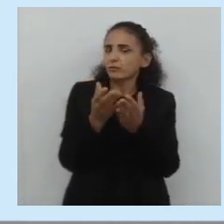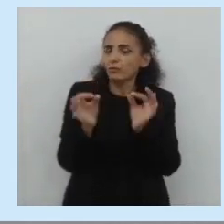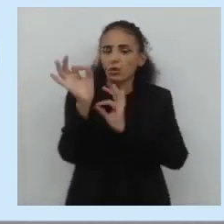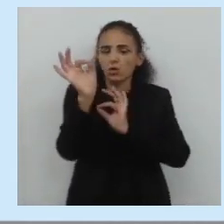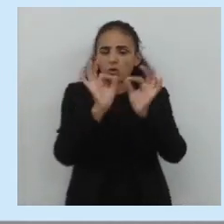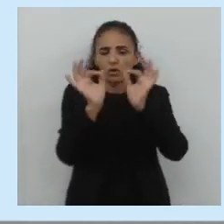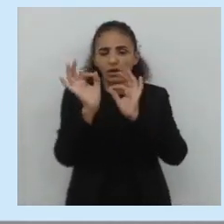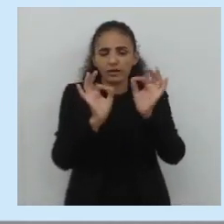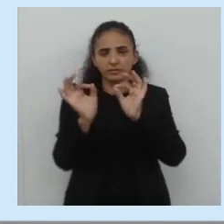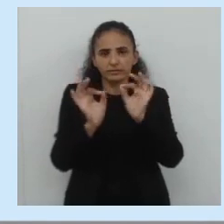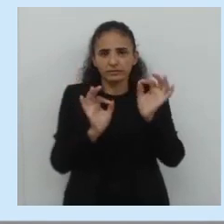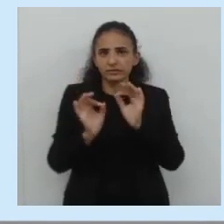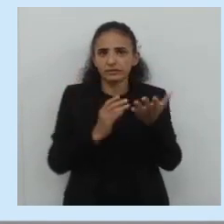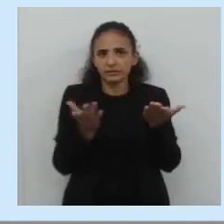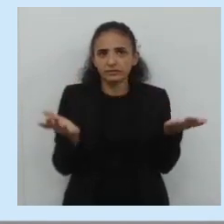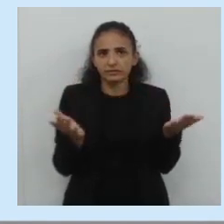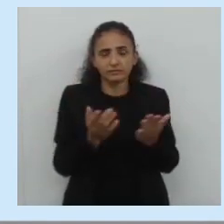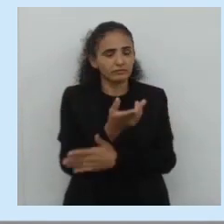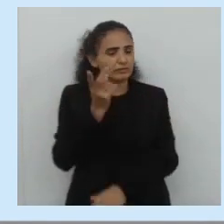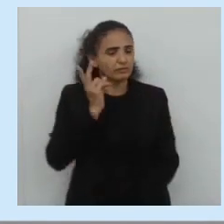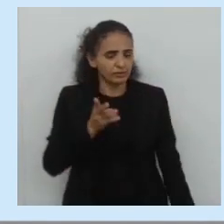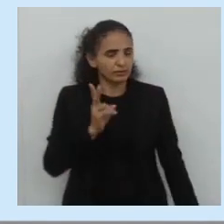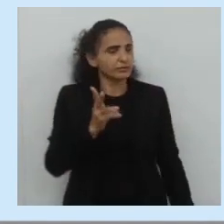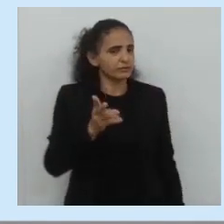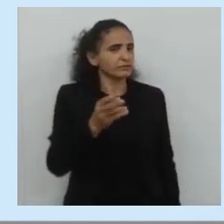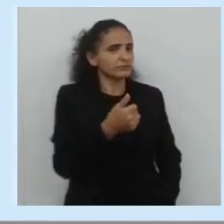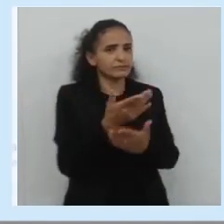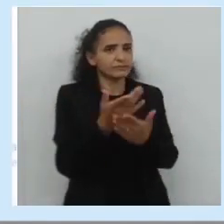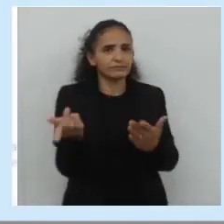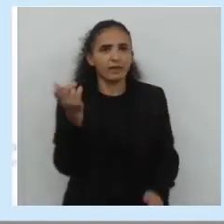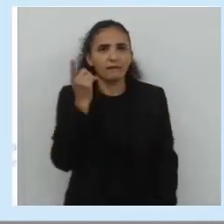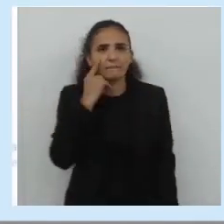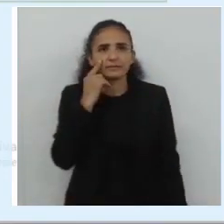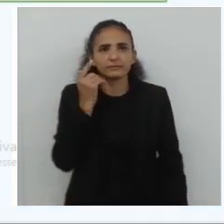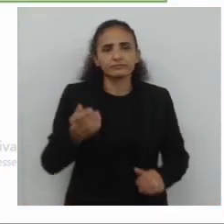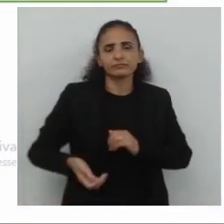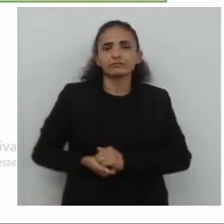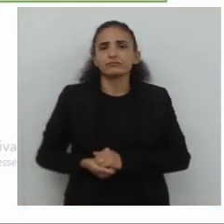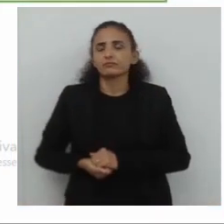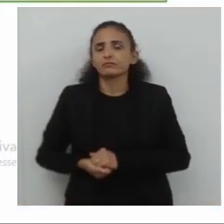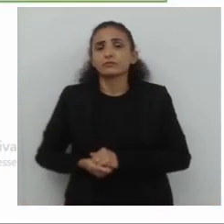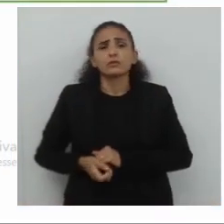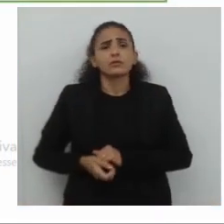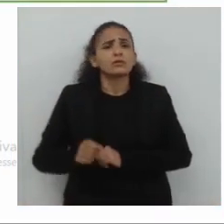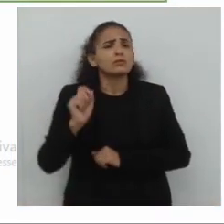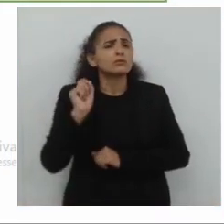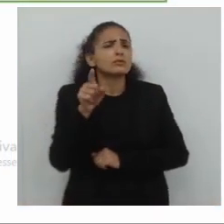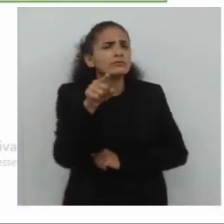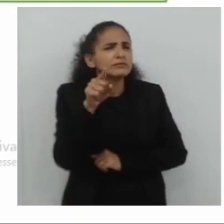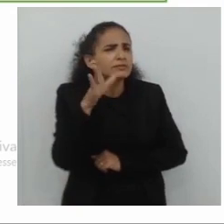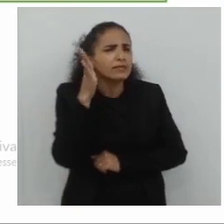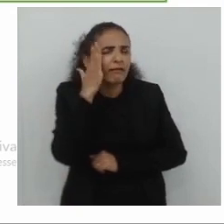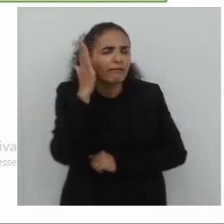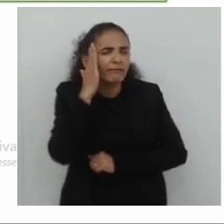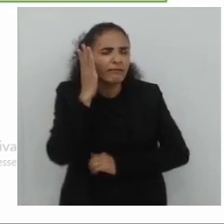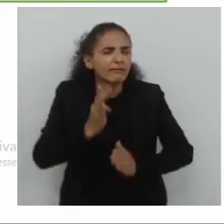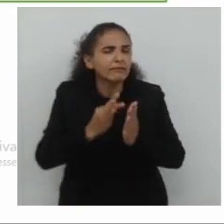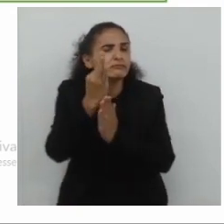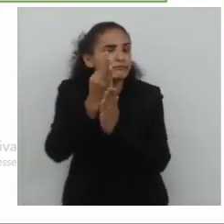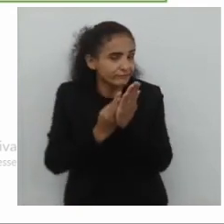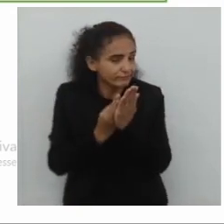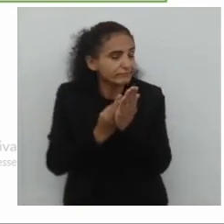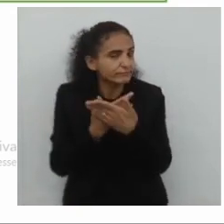falando da construção de um show. Vamos adiante? Olhem só, vejam só na tela, certo? Você compreendeu